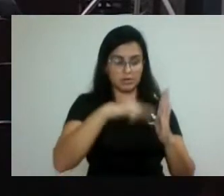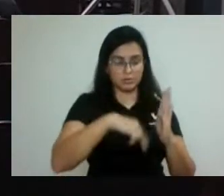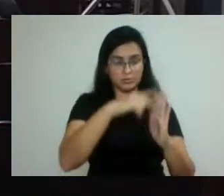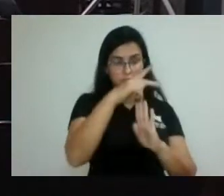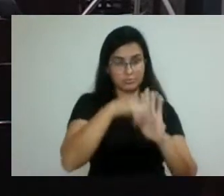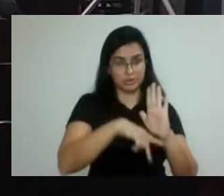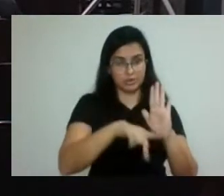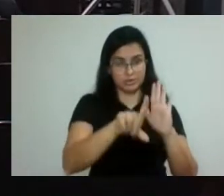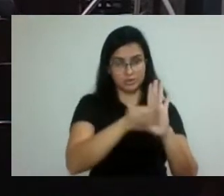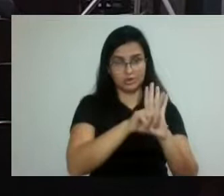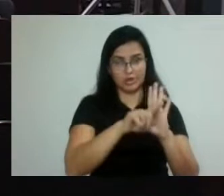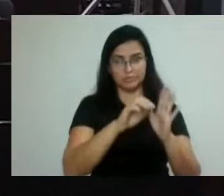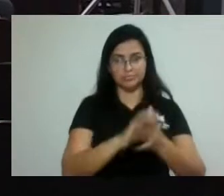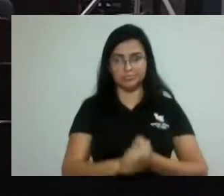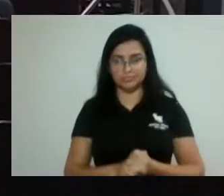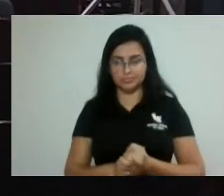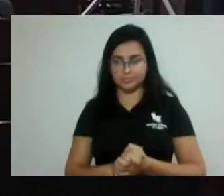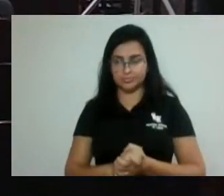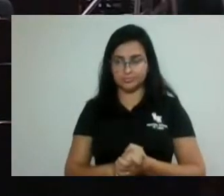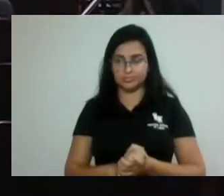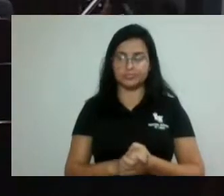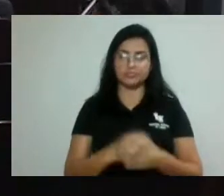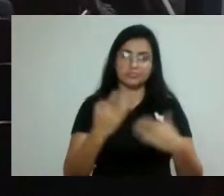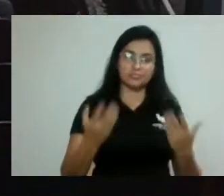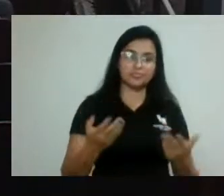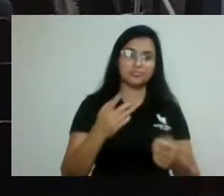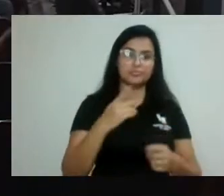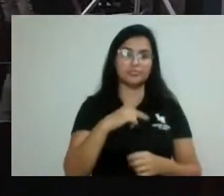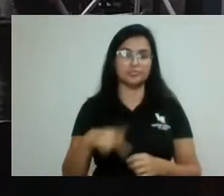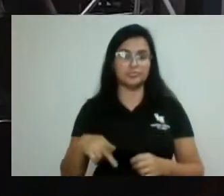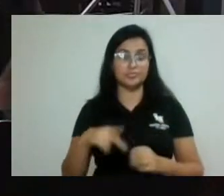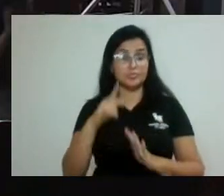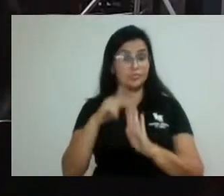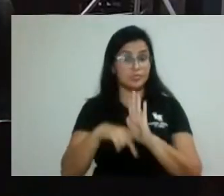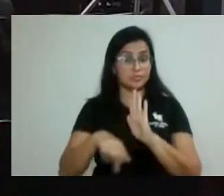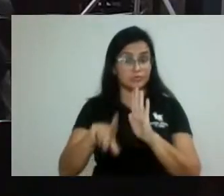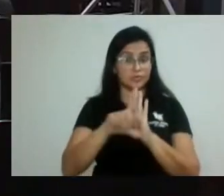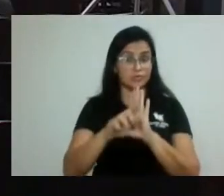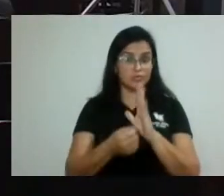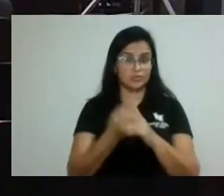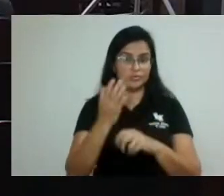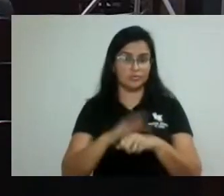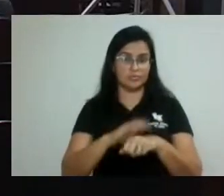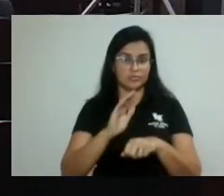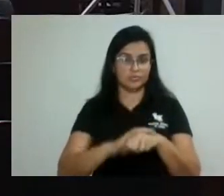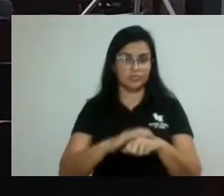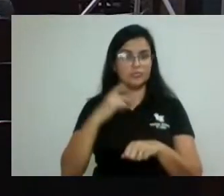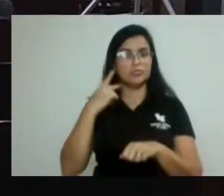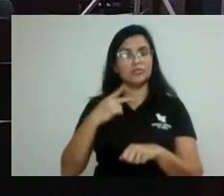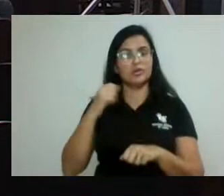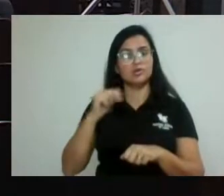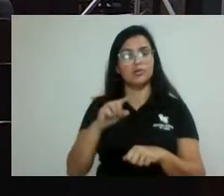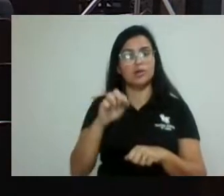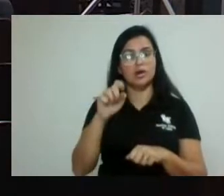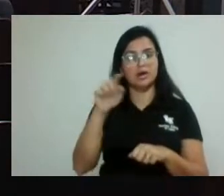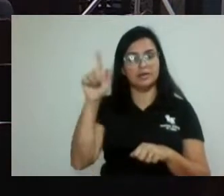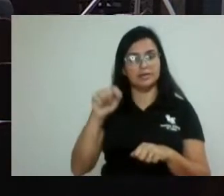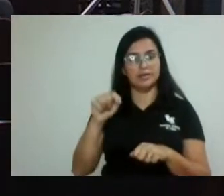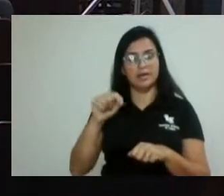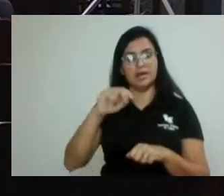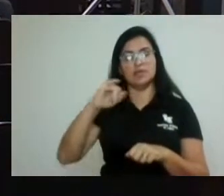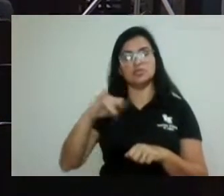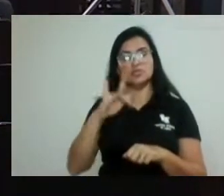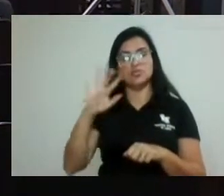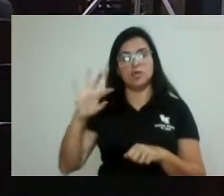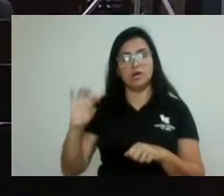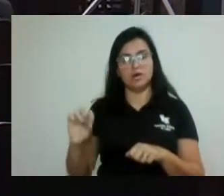Sr. Presidente, projeto de lei e autoria, vereadores André Luiz, João Wagner, Tiago Bonecão e